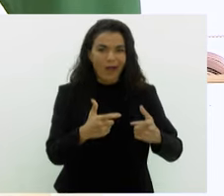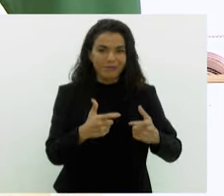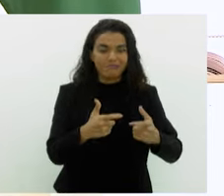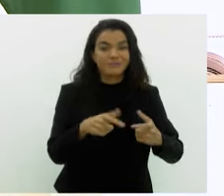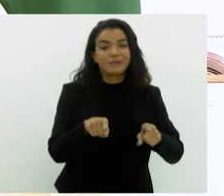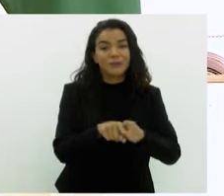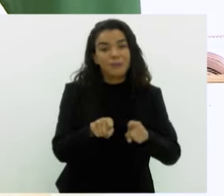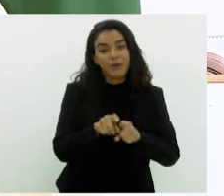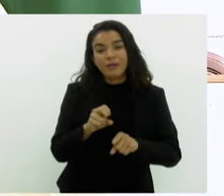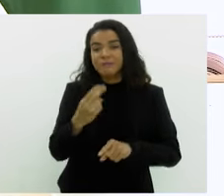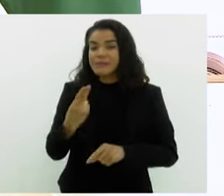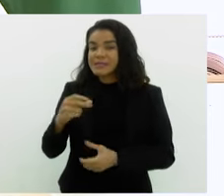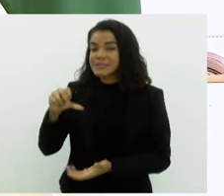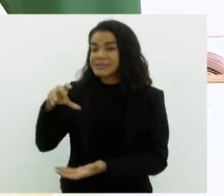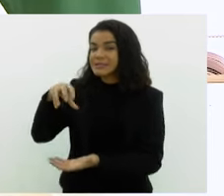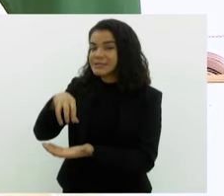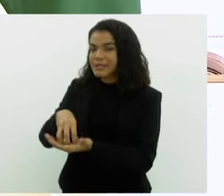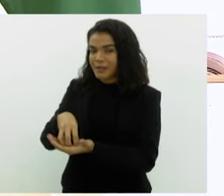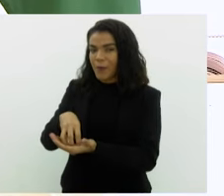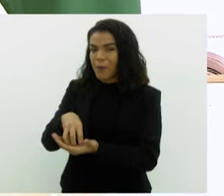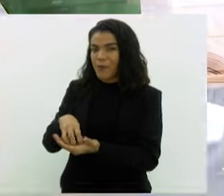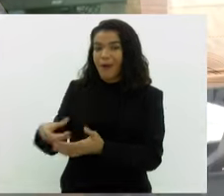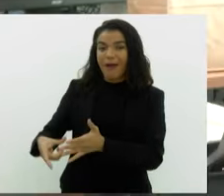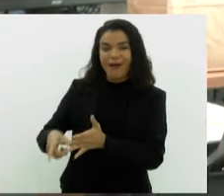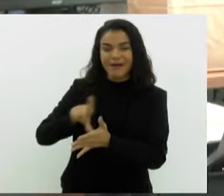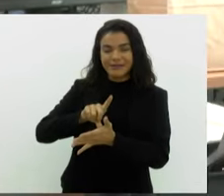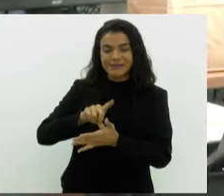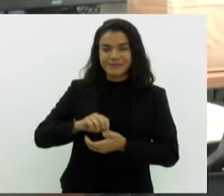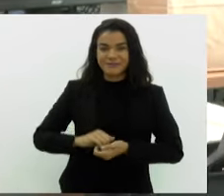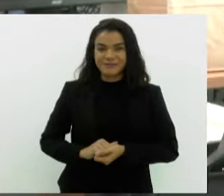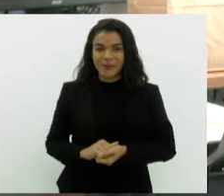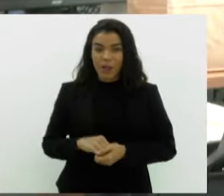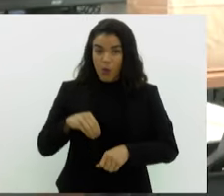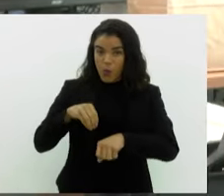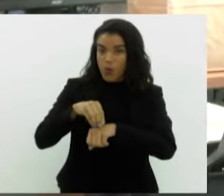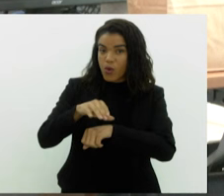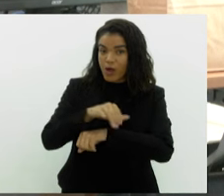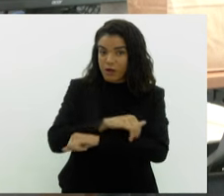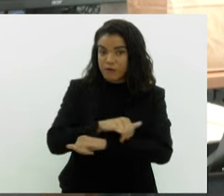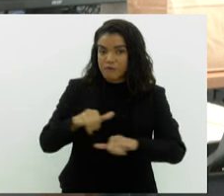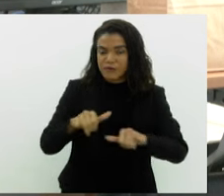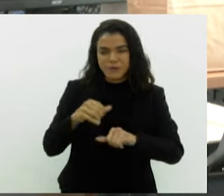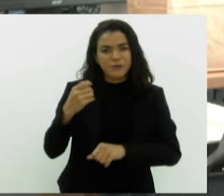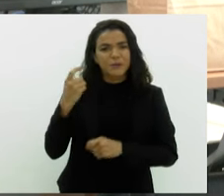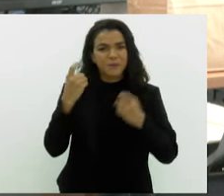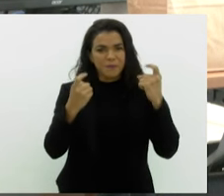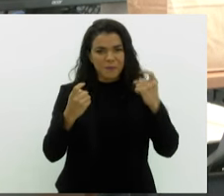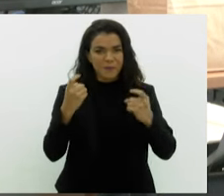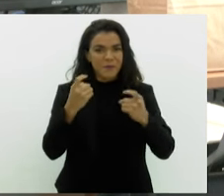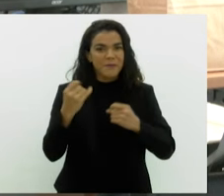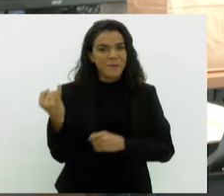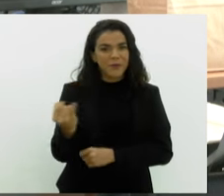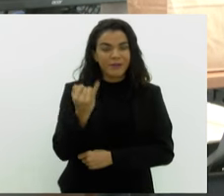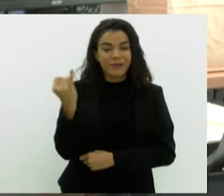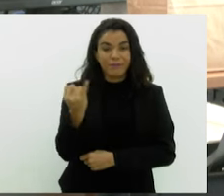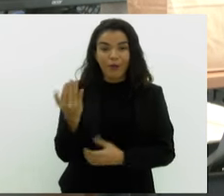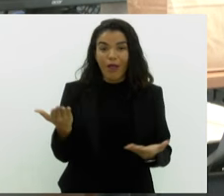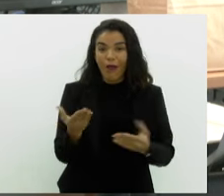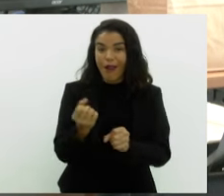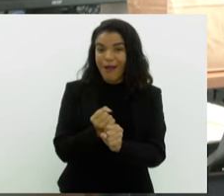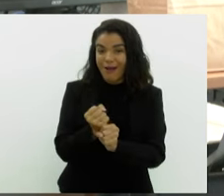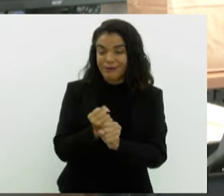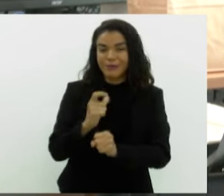centrais de atendimento ao eleitor o quanto antes. É um aviso importante do presidente do TRE, já que esse ano nós teremos